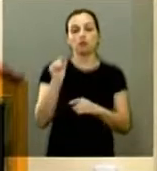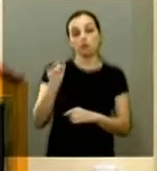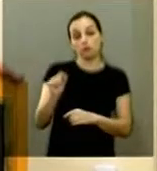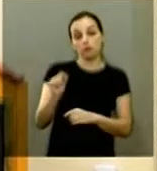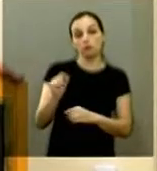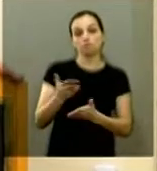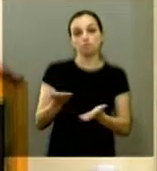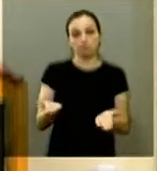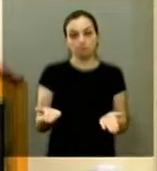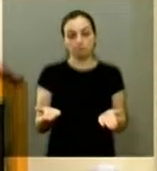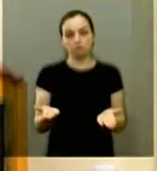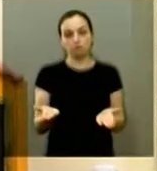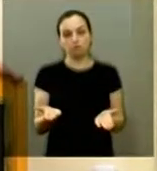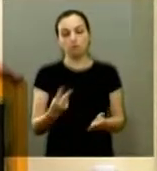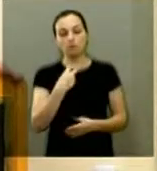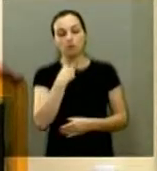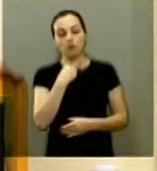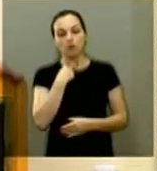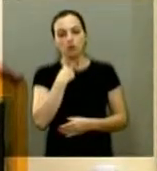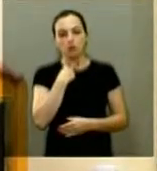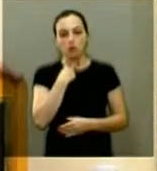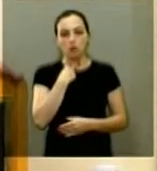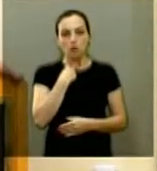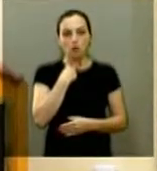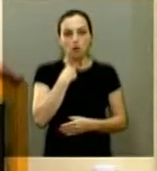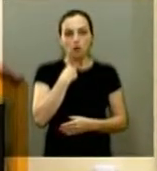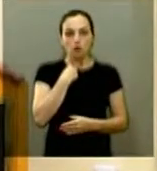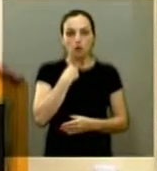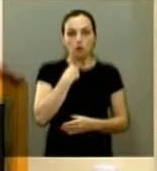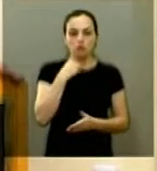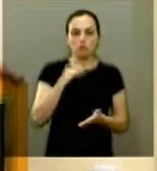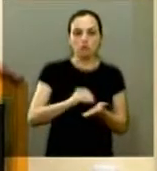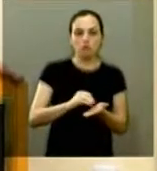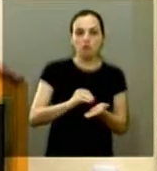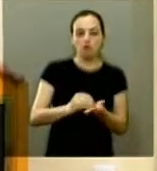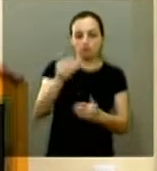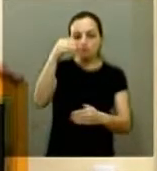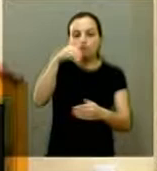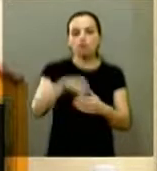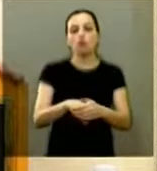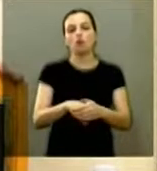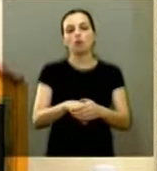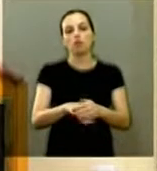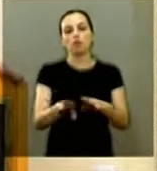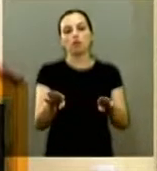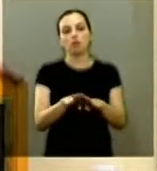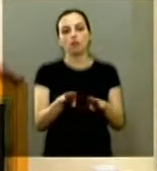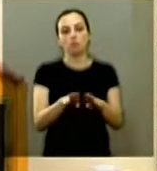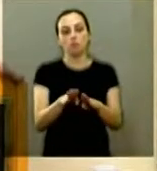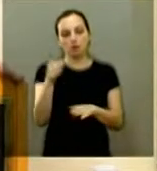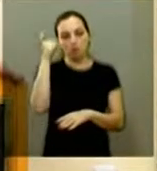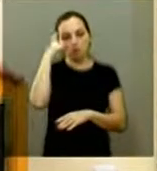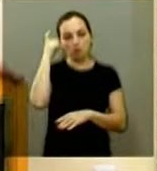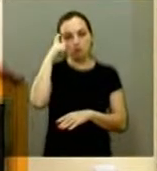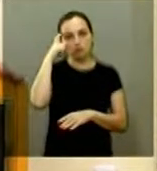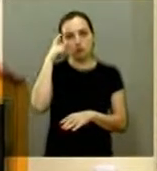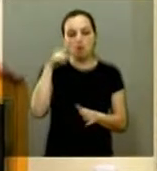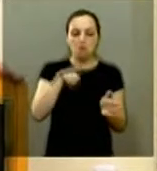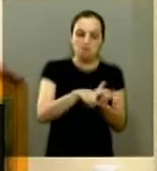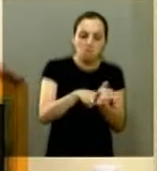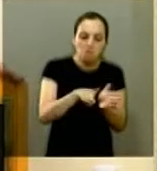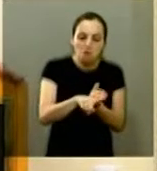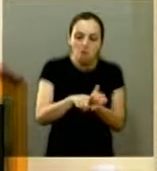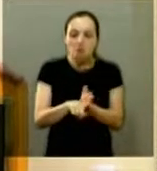nós não podemos nos abster de votar e votar também com consciência analisar